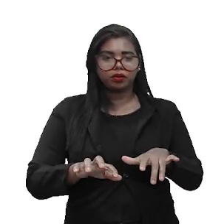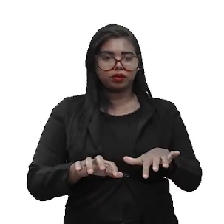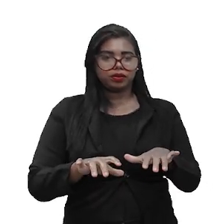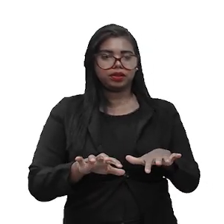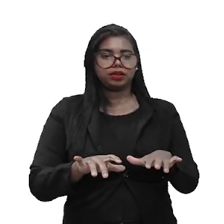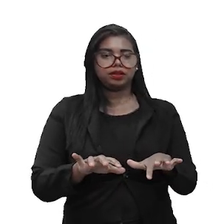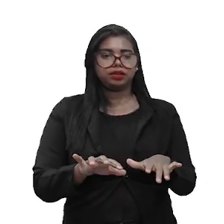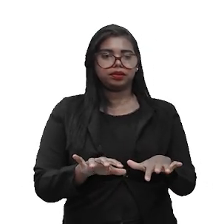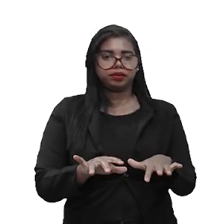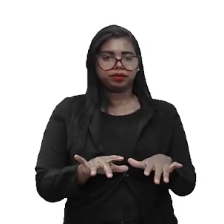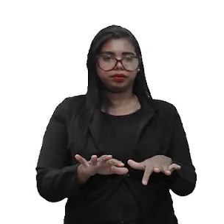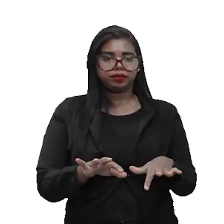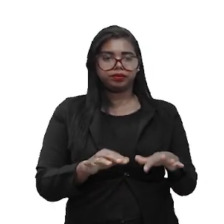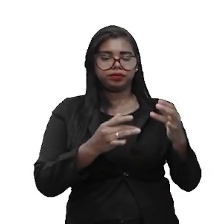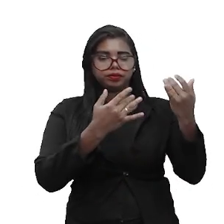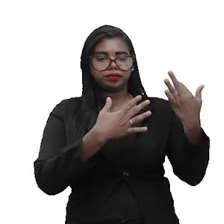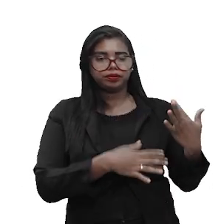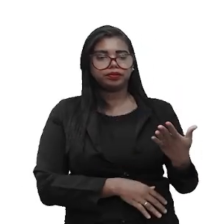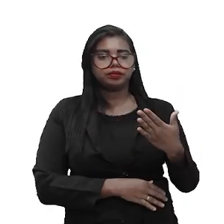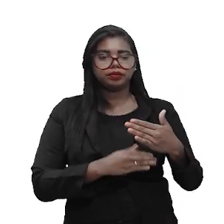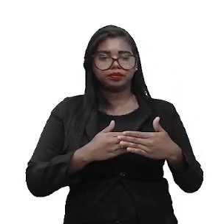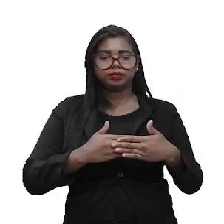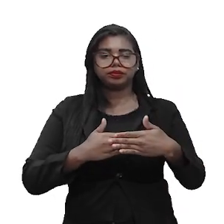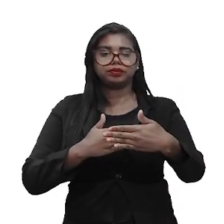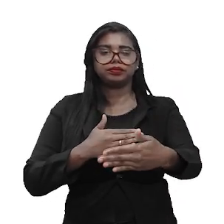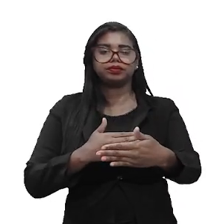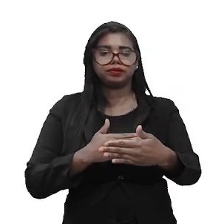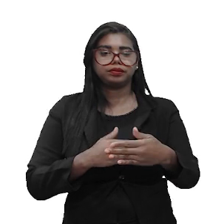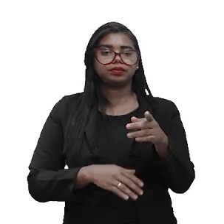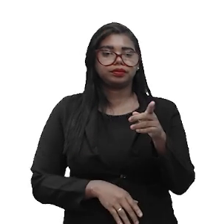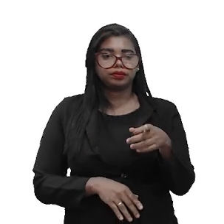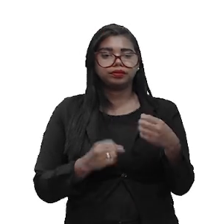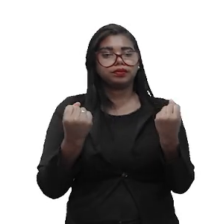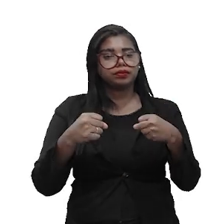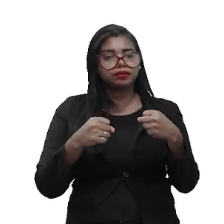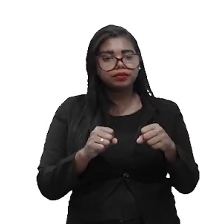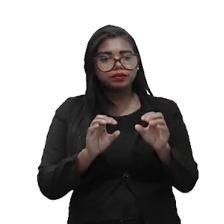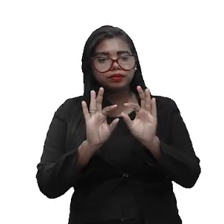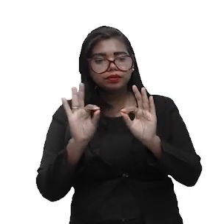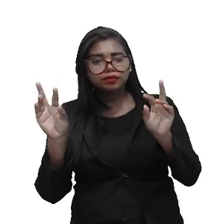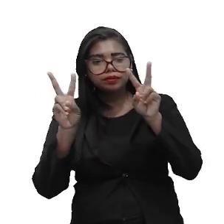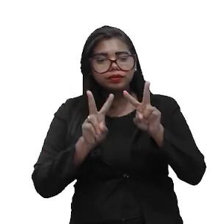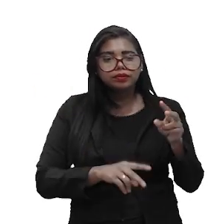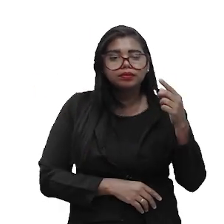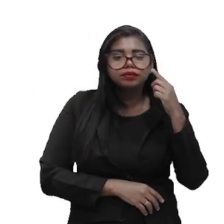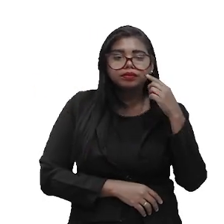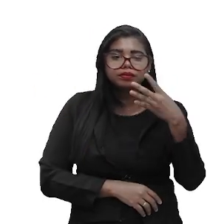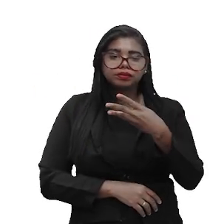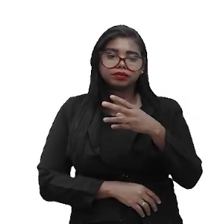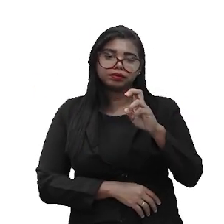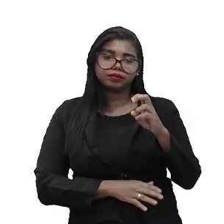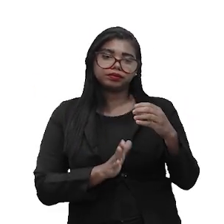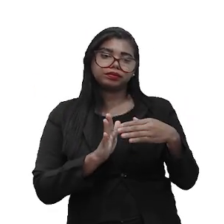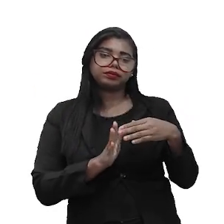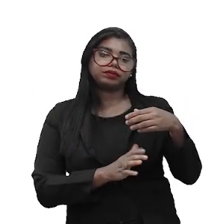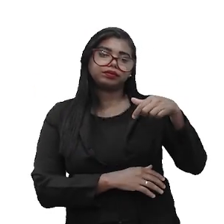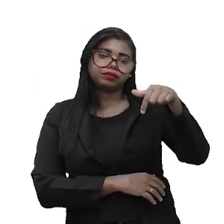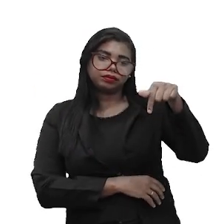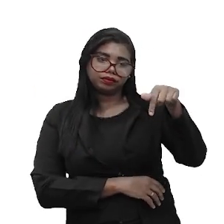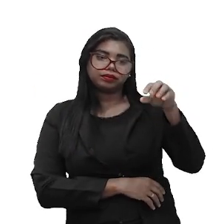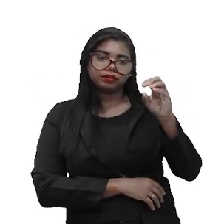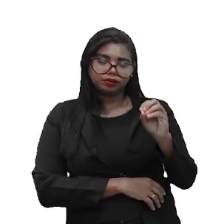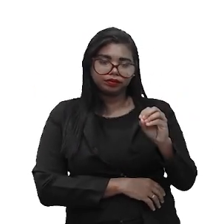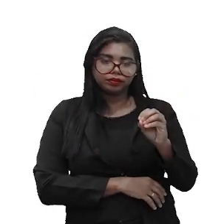frente, como eu falei, você pode também precisar ver aquela distância, né? De 45 a 70,